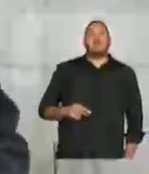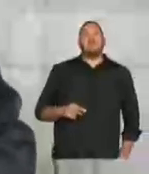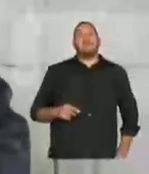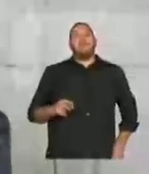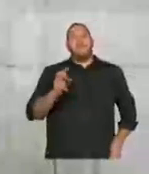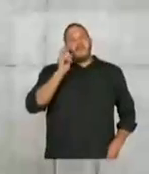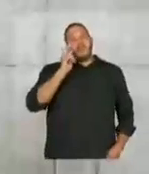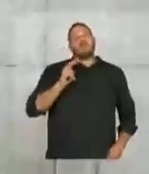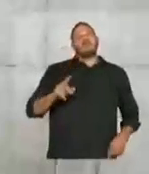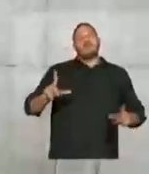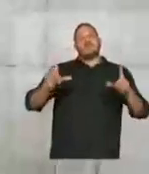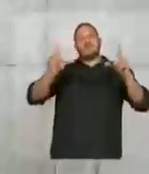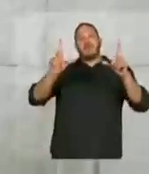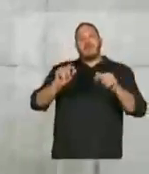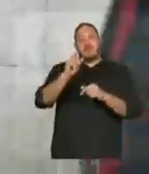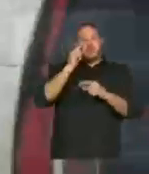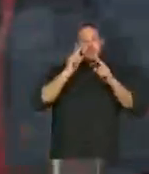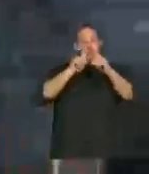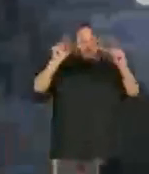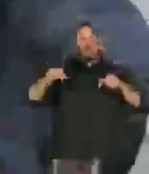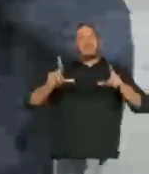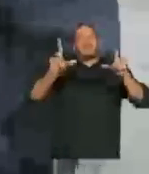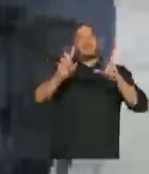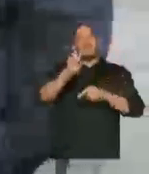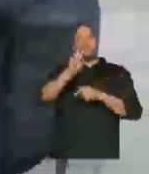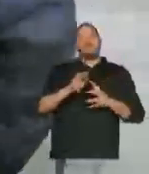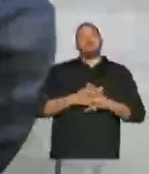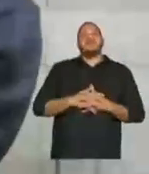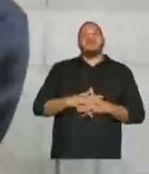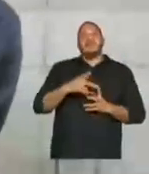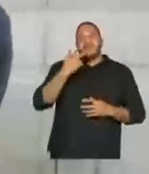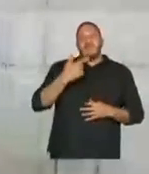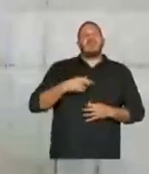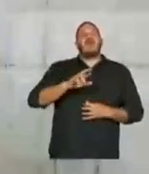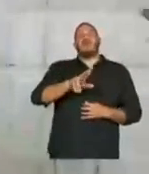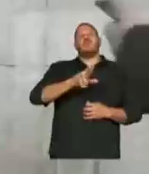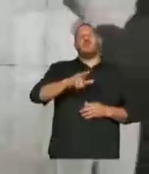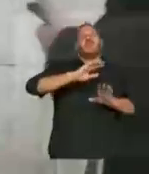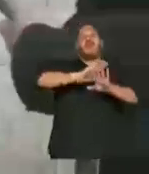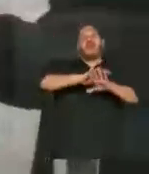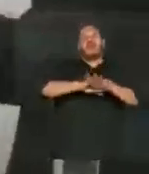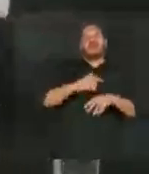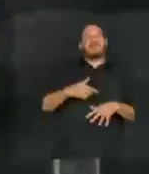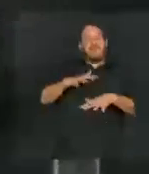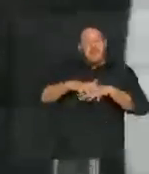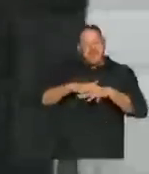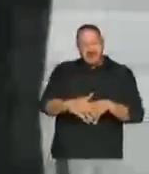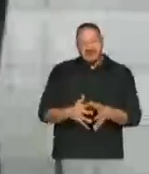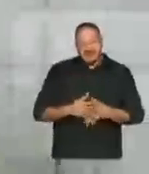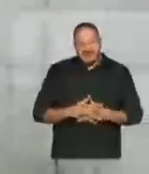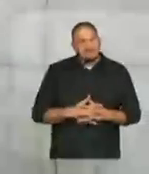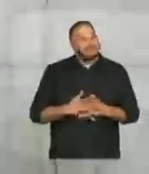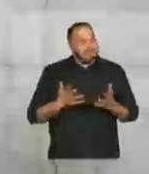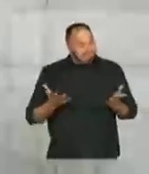Eu vi um cartaz ali, eu vi um cartaz ali que diz que não é ideologia, é matemática. E